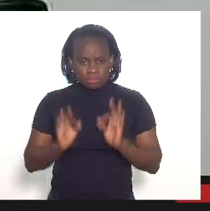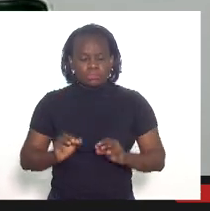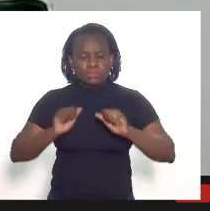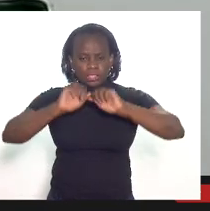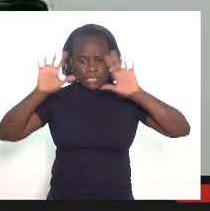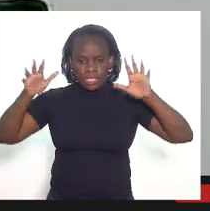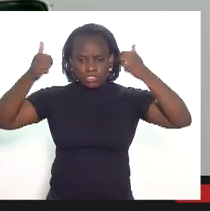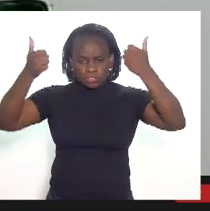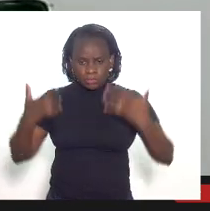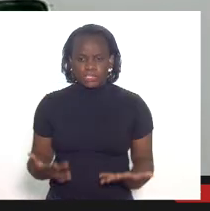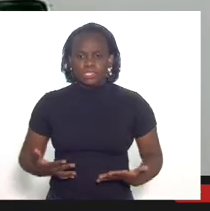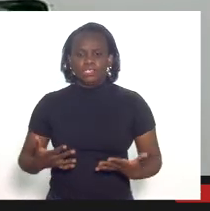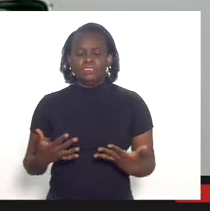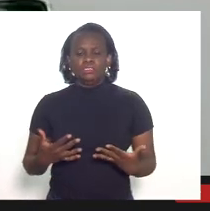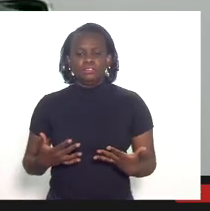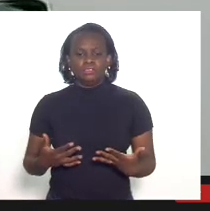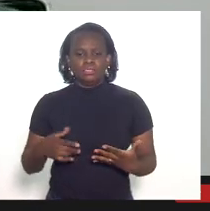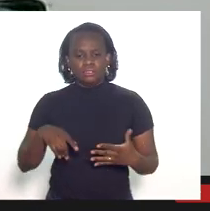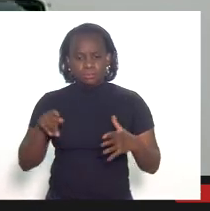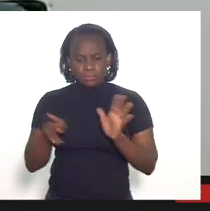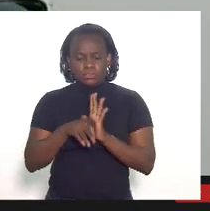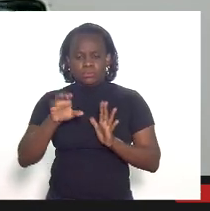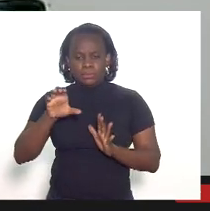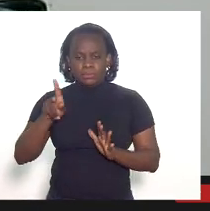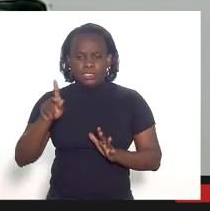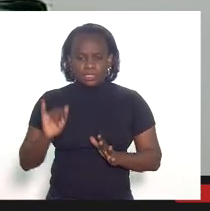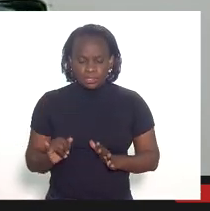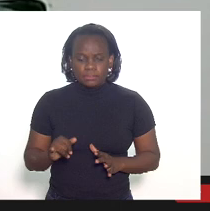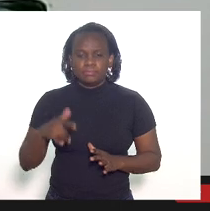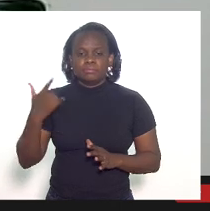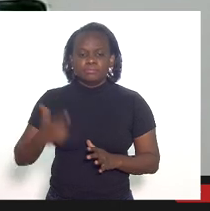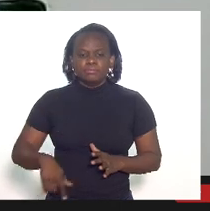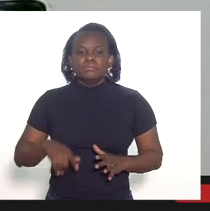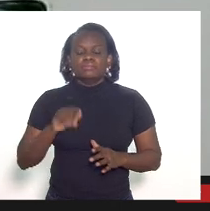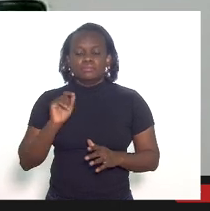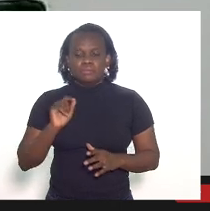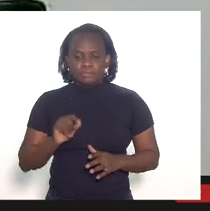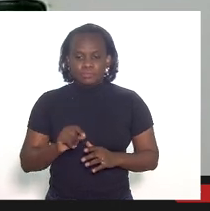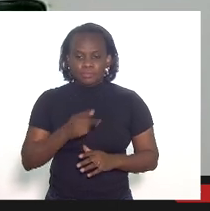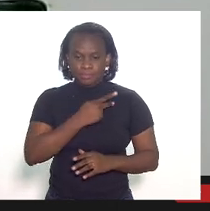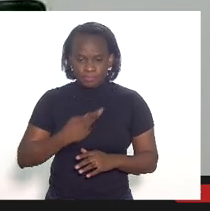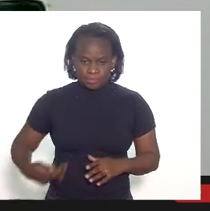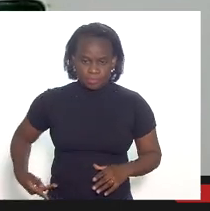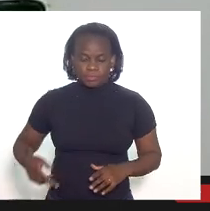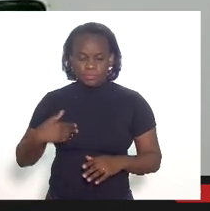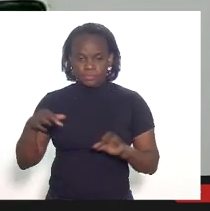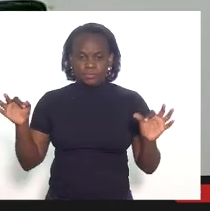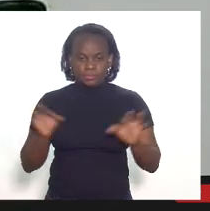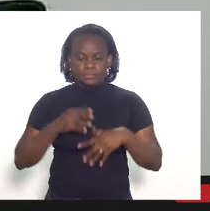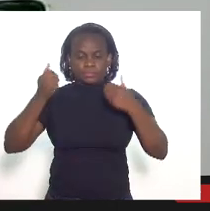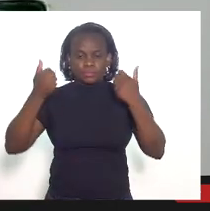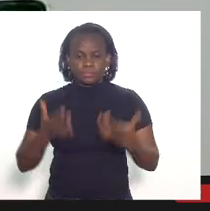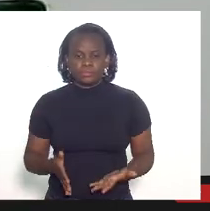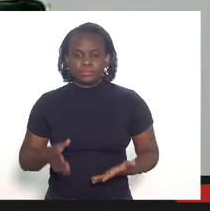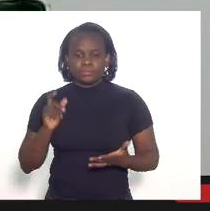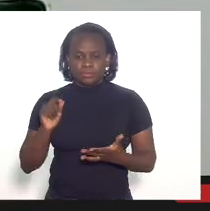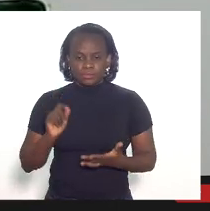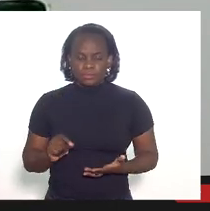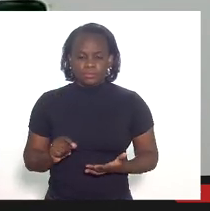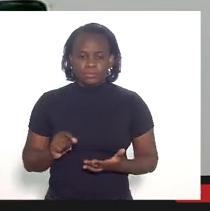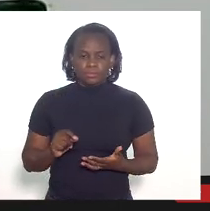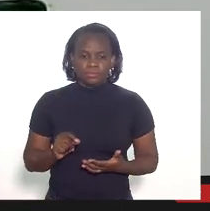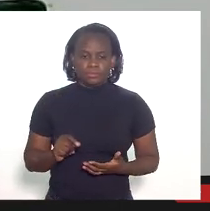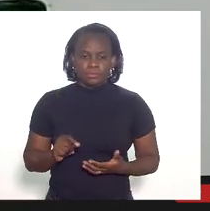esclarecidas no âmbito dessa CPI no mais presidente eu encerro a minha fala dizendo